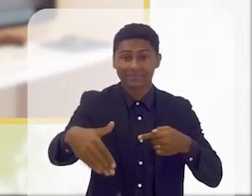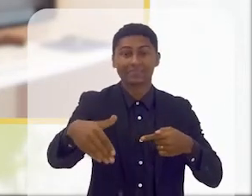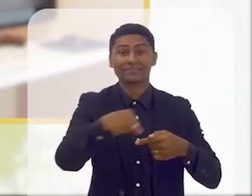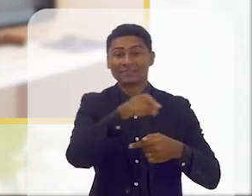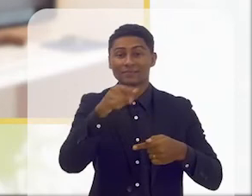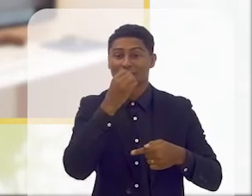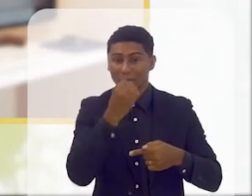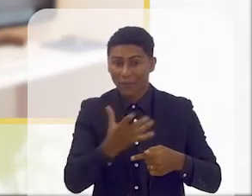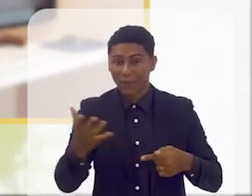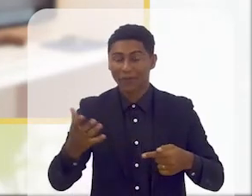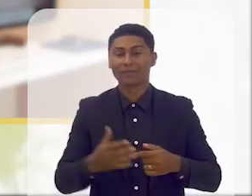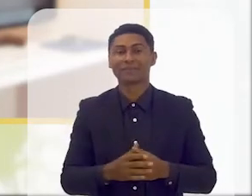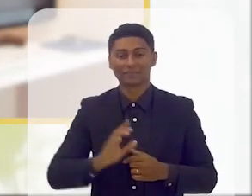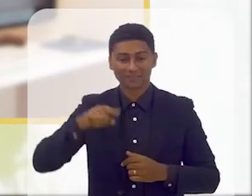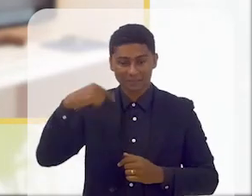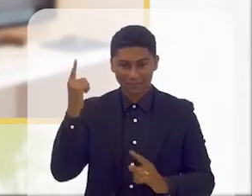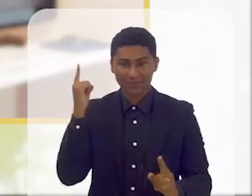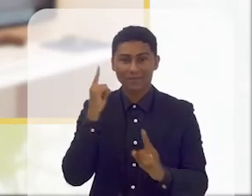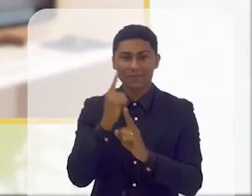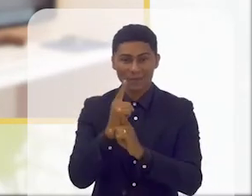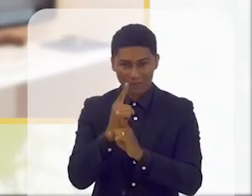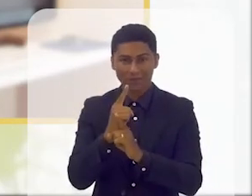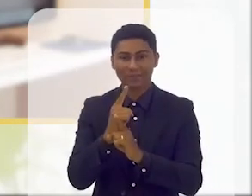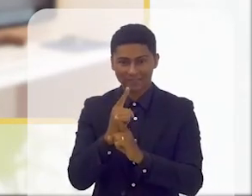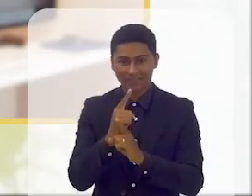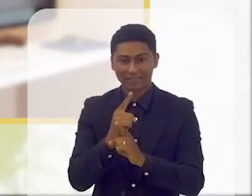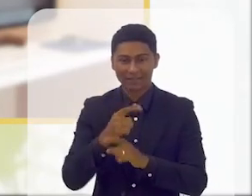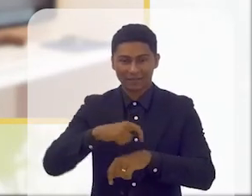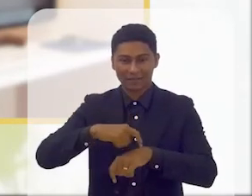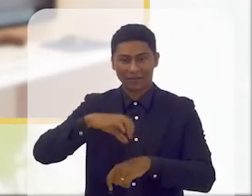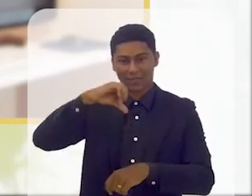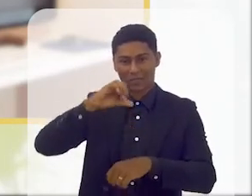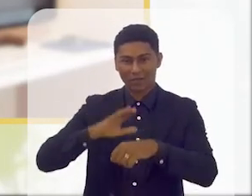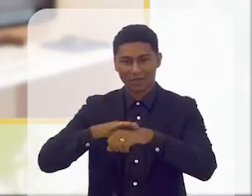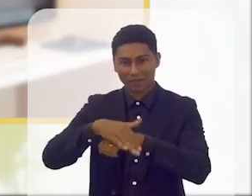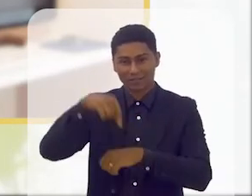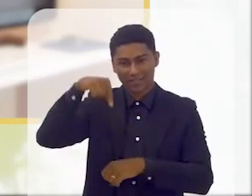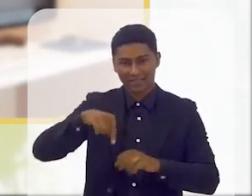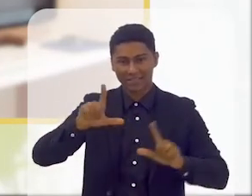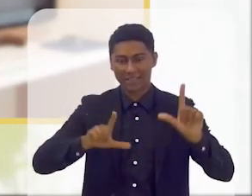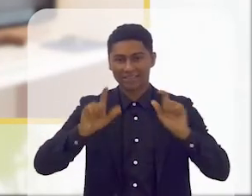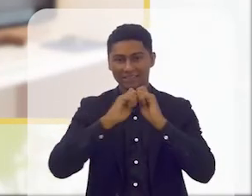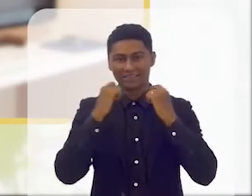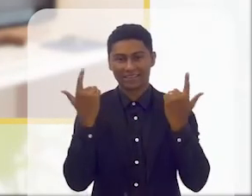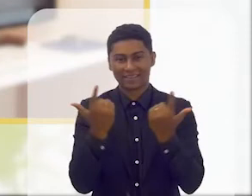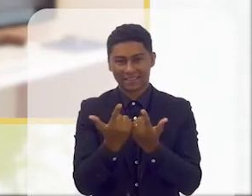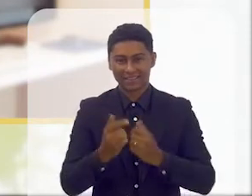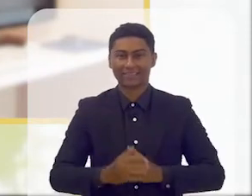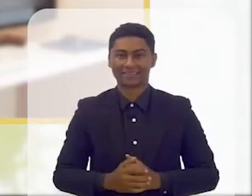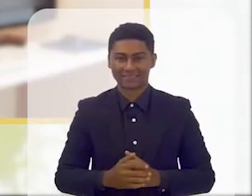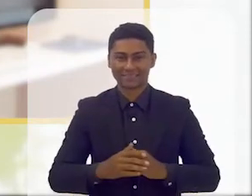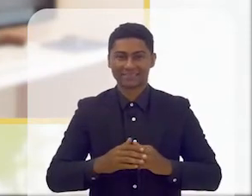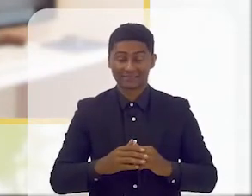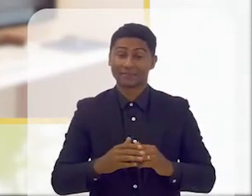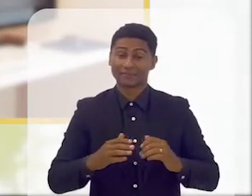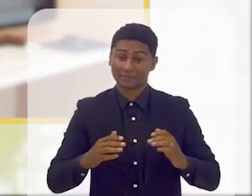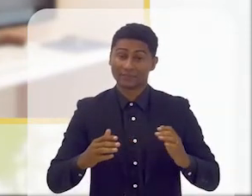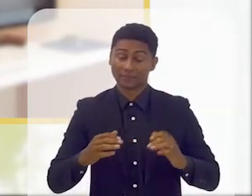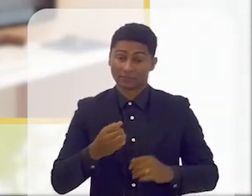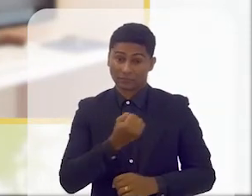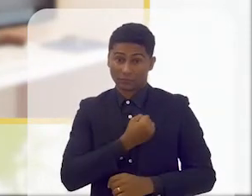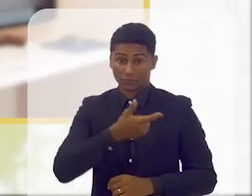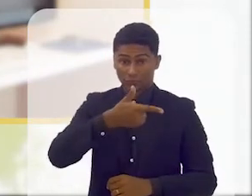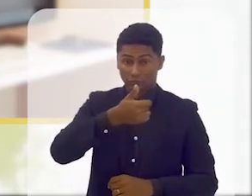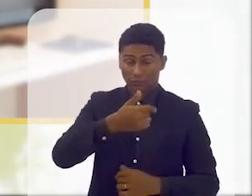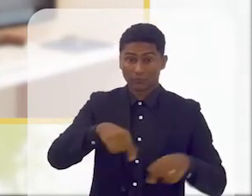boas inspirações a gente se encontra na semana que vem às nove horas da noite aqui na TV Alerj canais